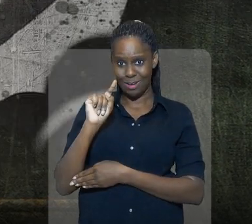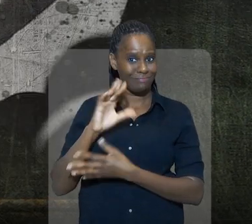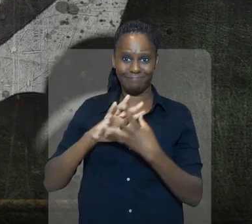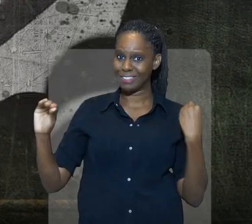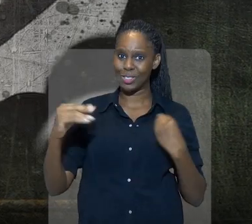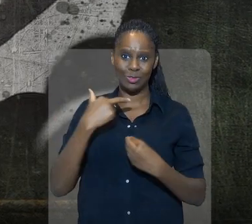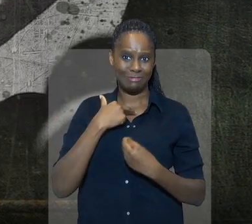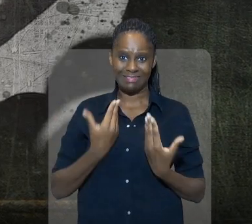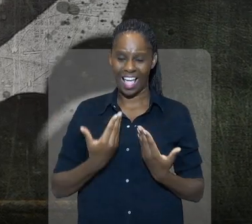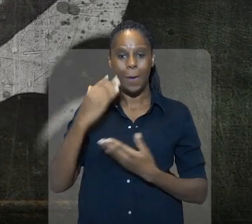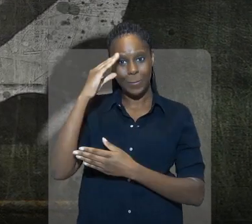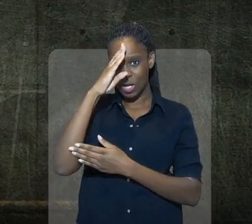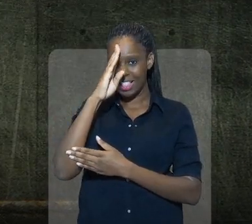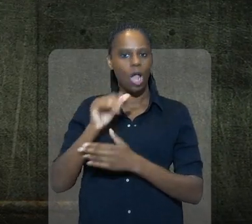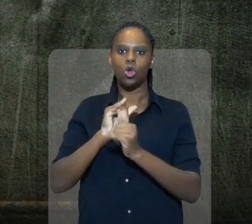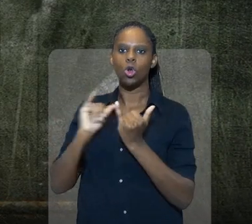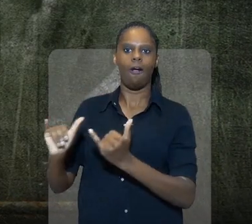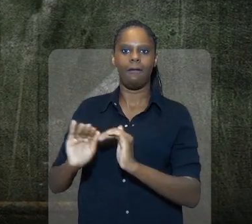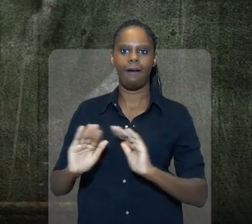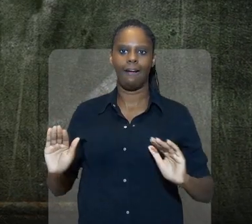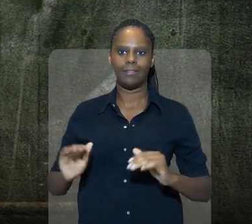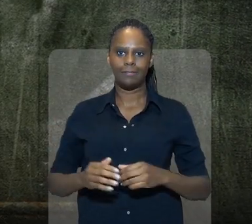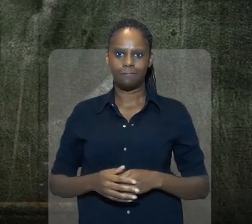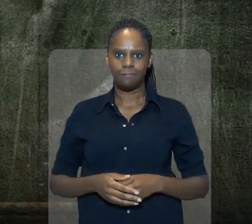Bolsonaro não escapa. Bolsonaro nunca mais. mais. Bolsonaro